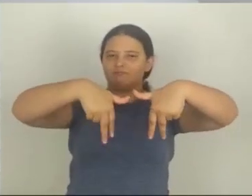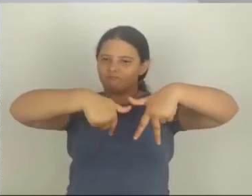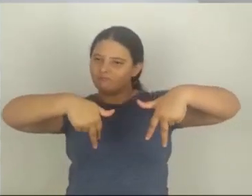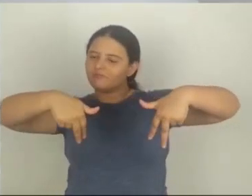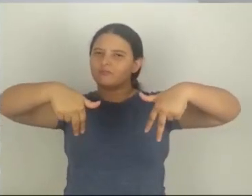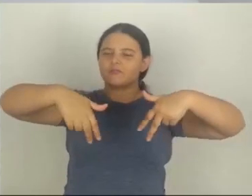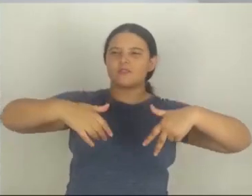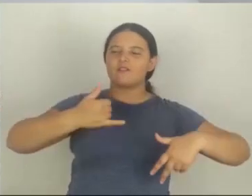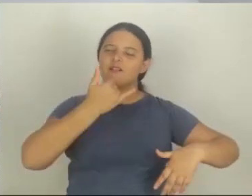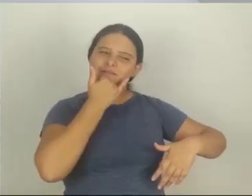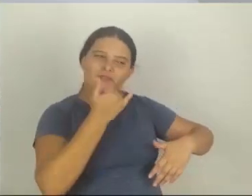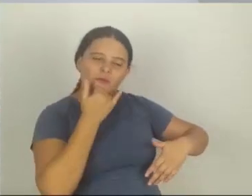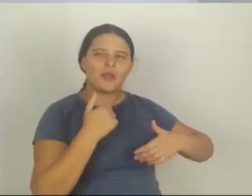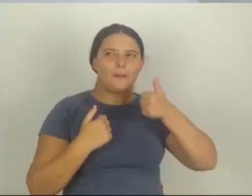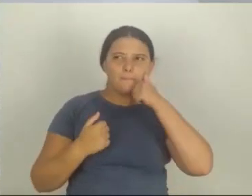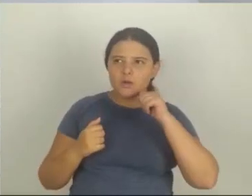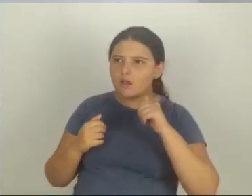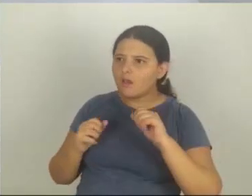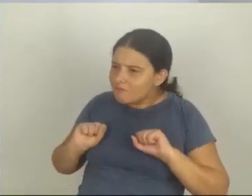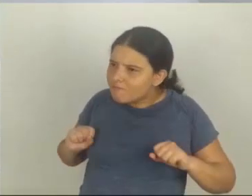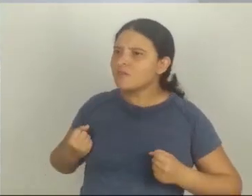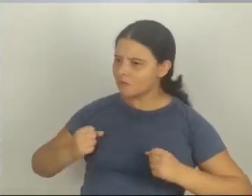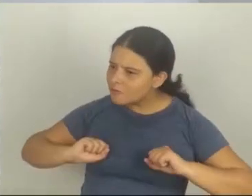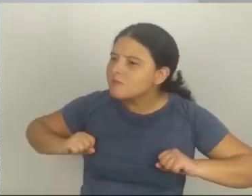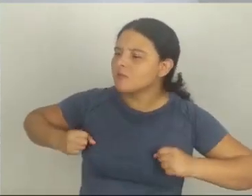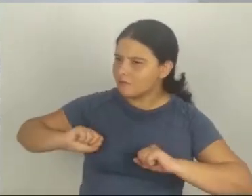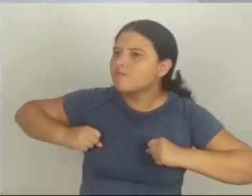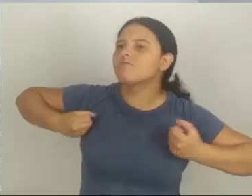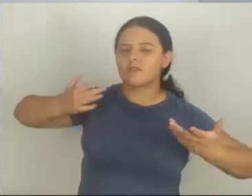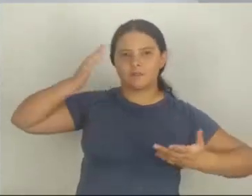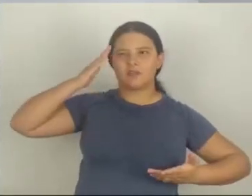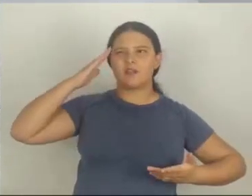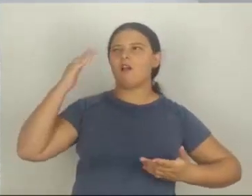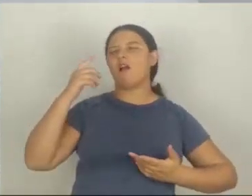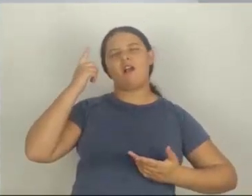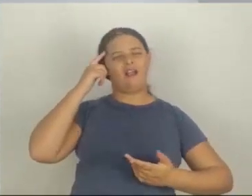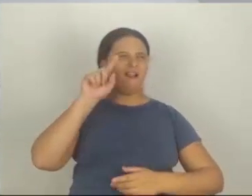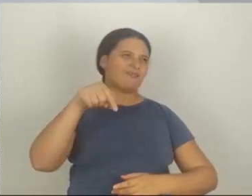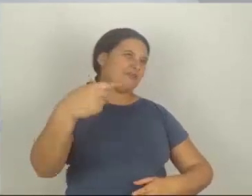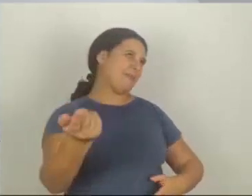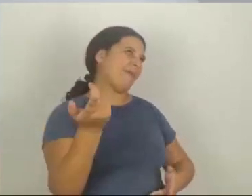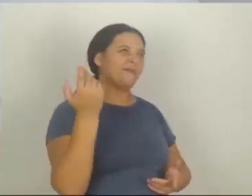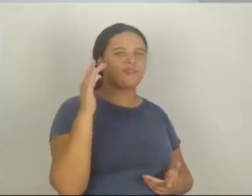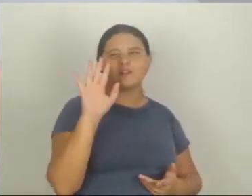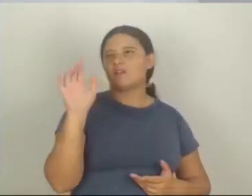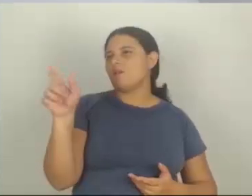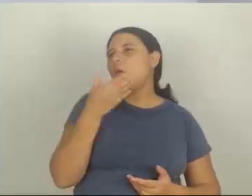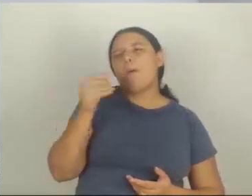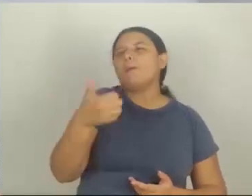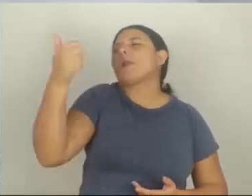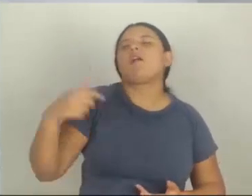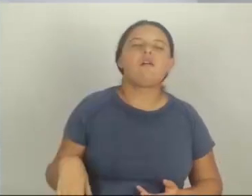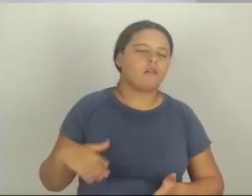Mas aí ela insiste, né? Ela não quer desistir. E aí ela fica se convencendo de que é passageiro, de que é